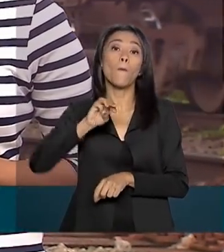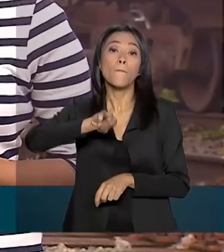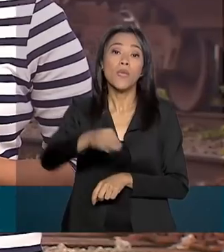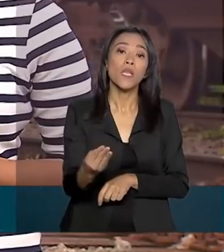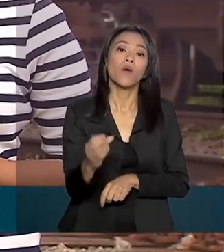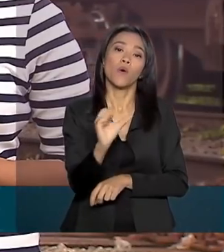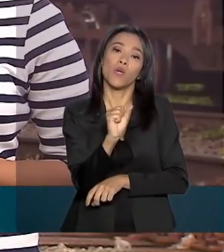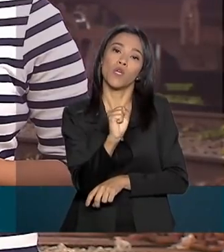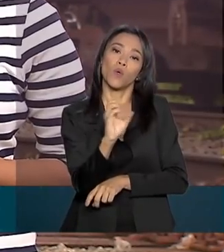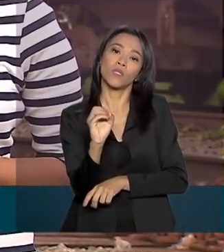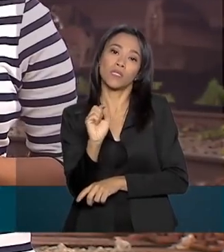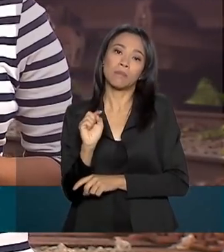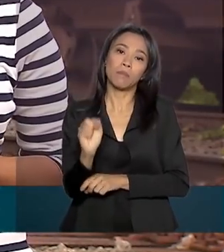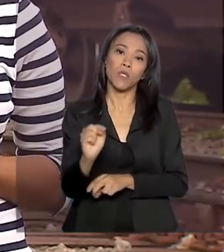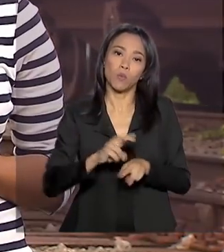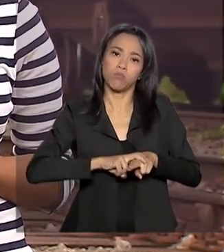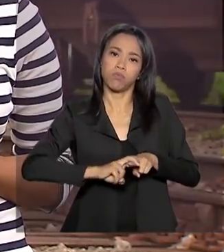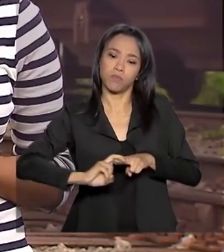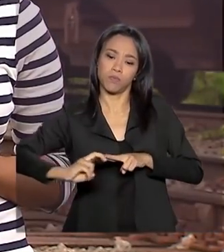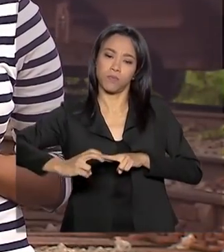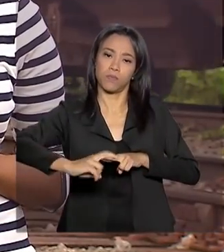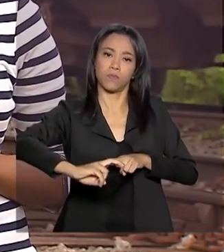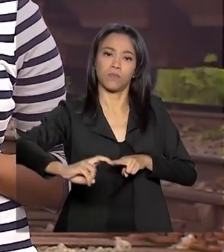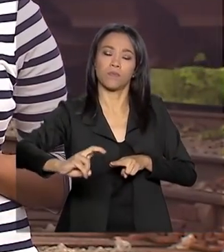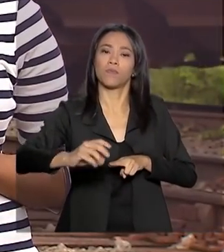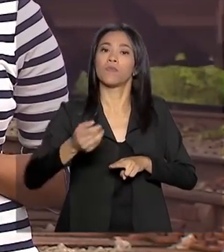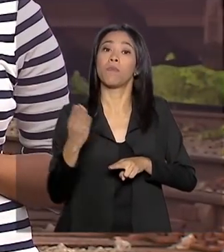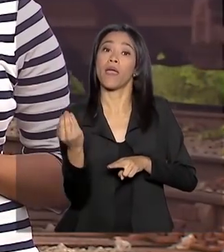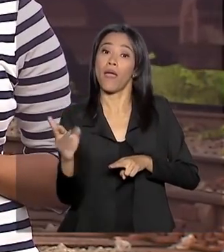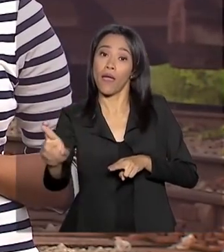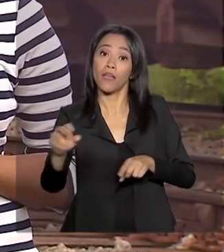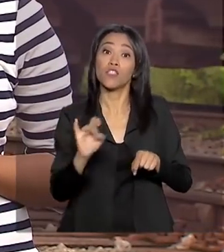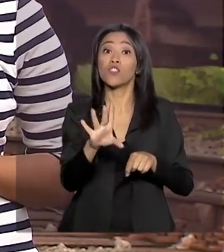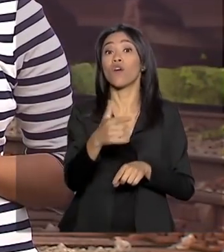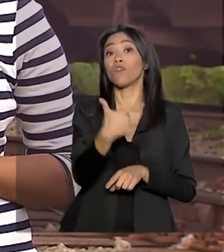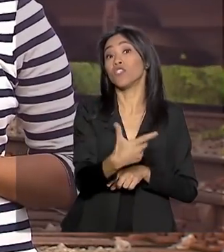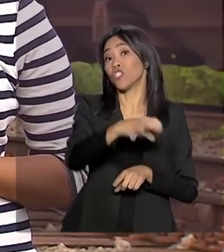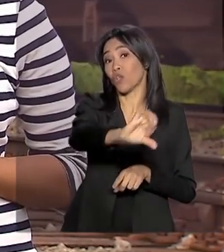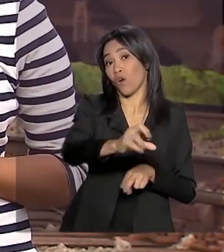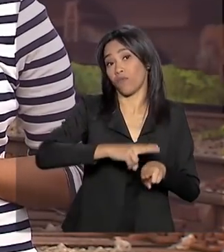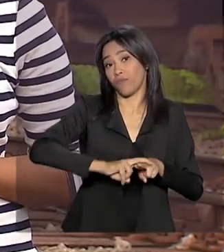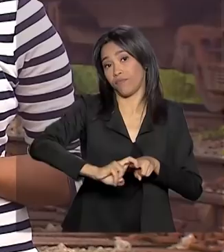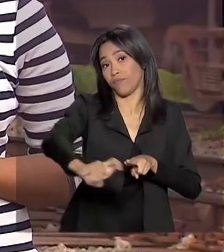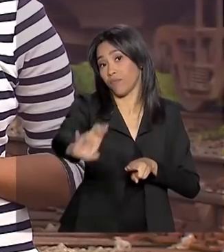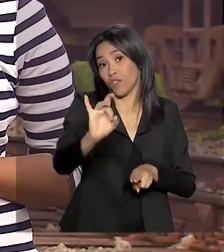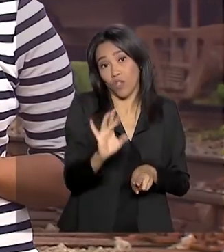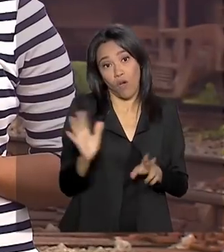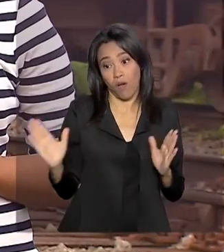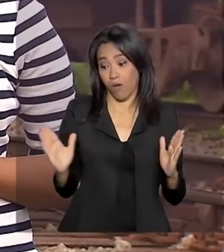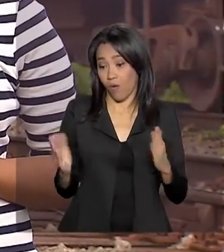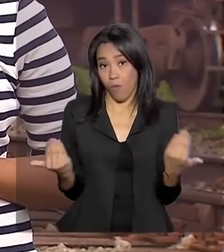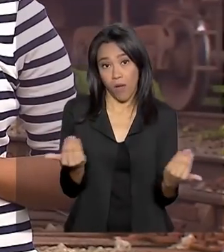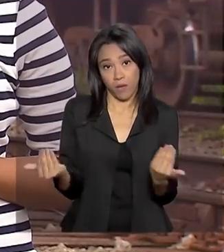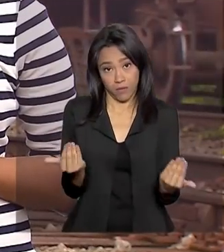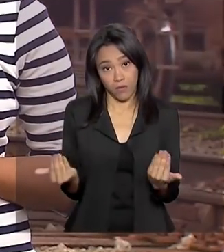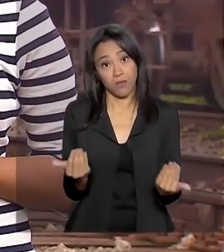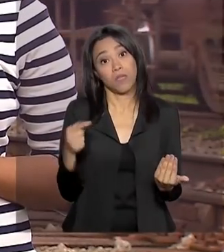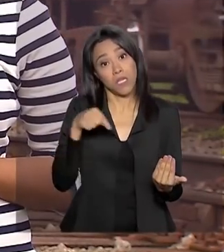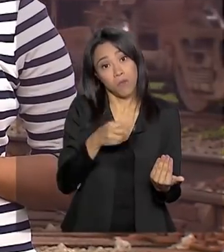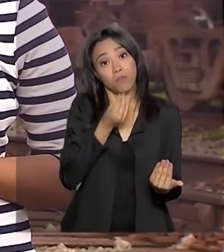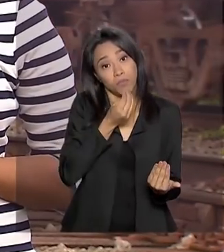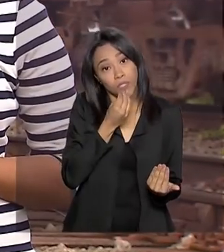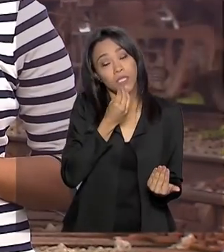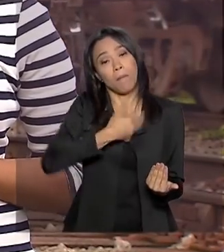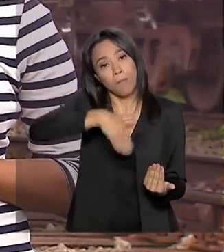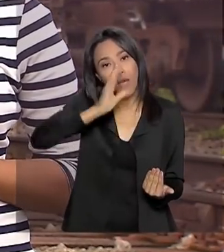quilômetros de estradas e apenas 29 mil quilômetros de ferrovias. Um tipo de modal que poderia dar mais